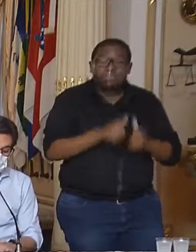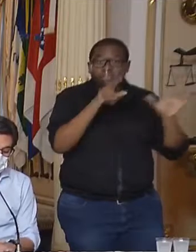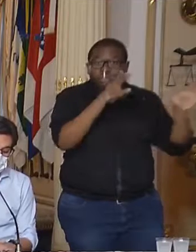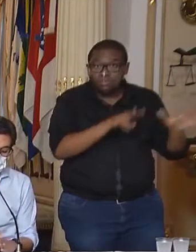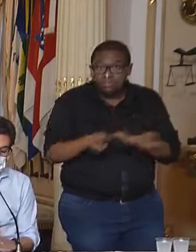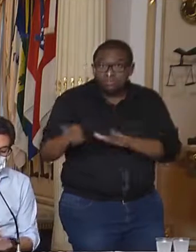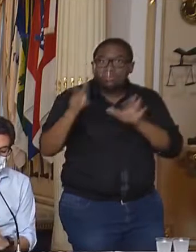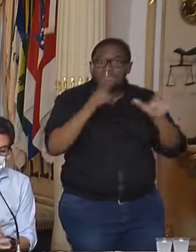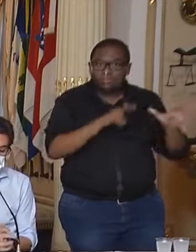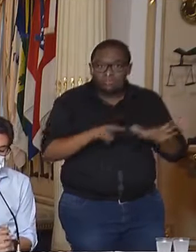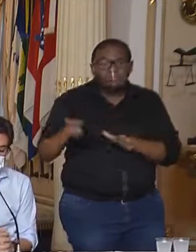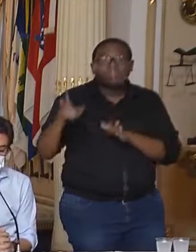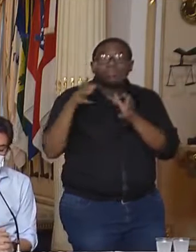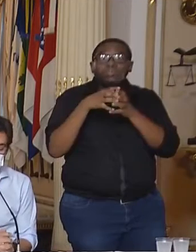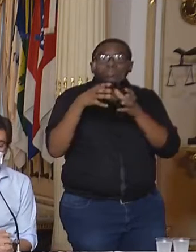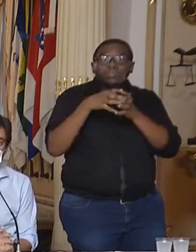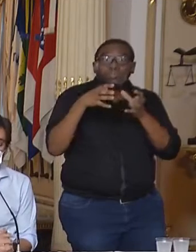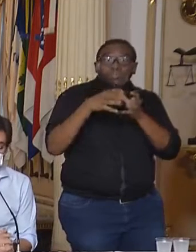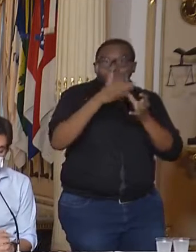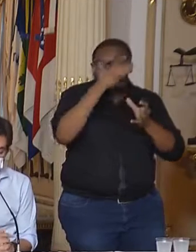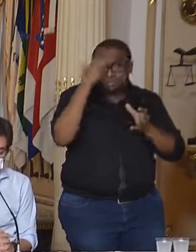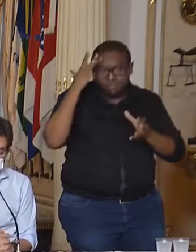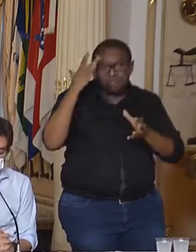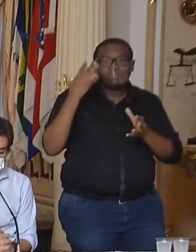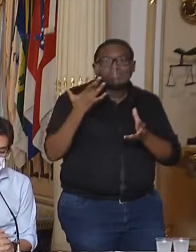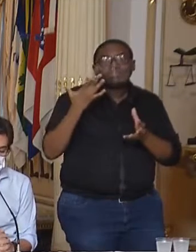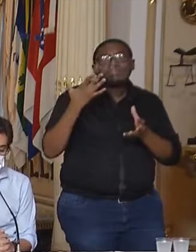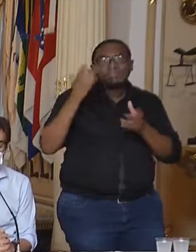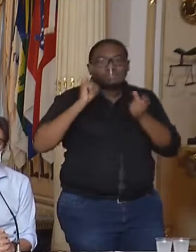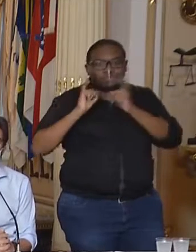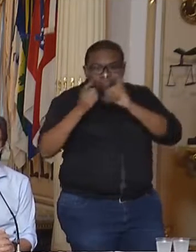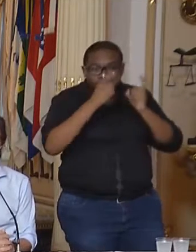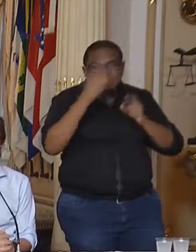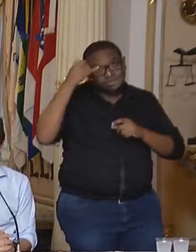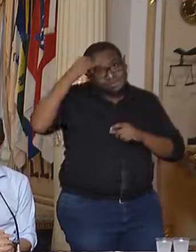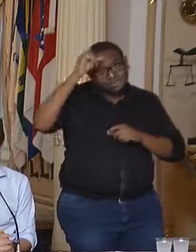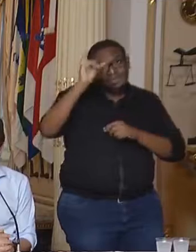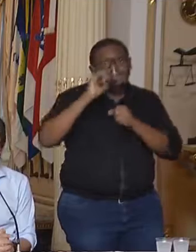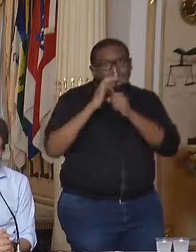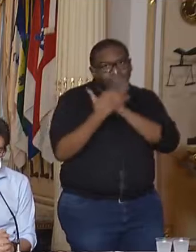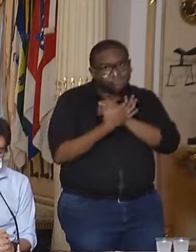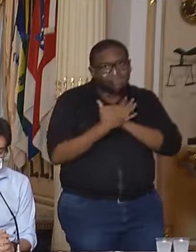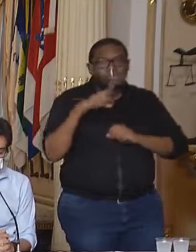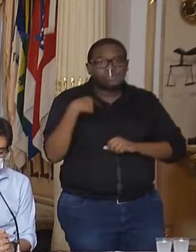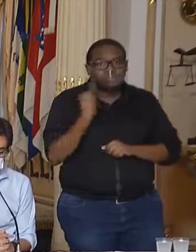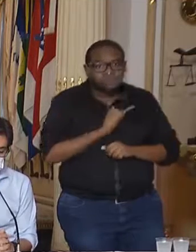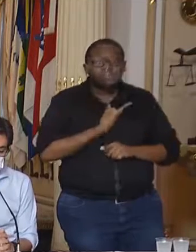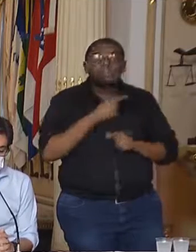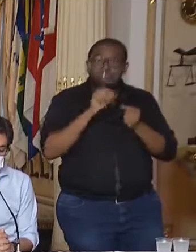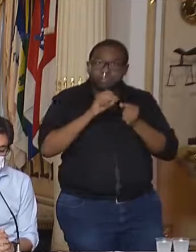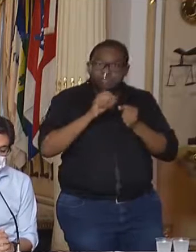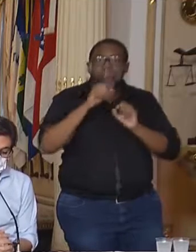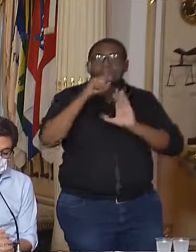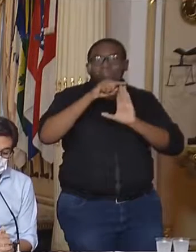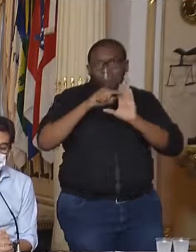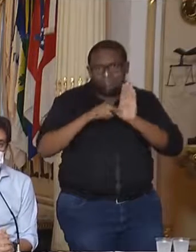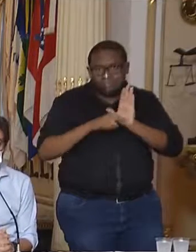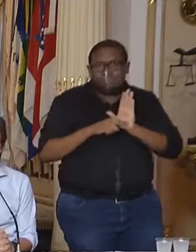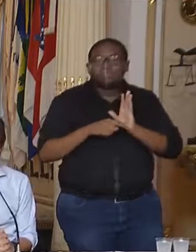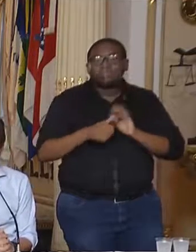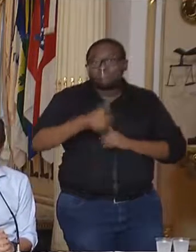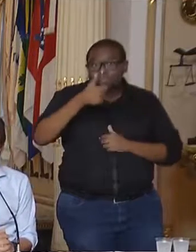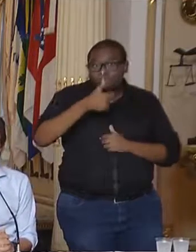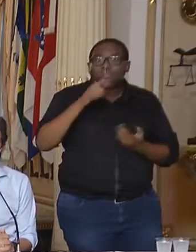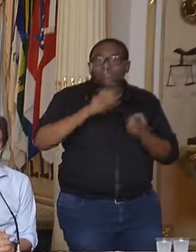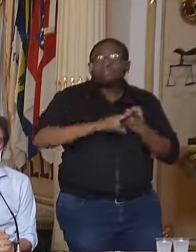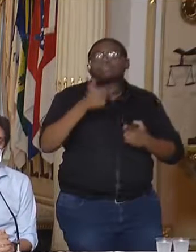no nosso comitê do Gabinete de Combate ao Coronavírus, nós pudemos colocar em implantação esse plano, a primeira e a